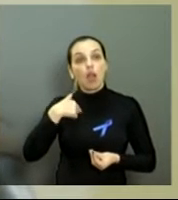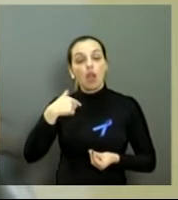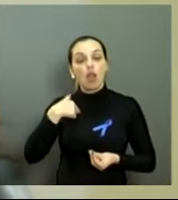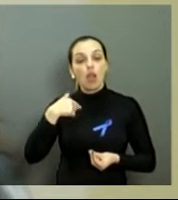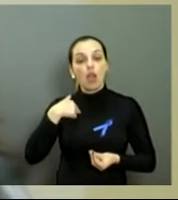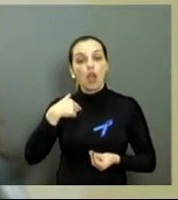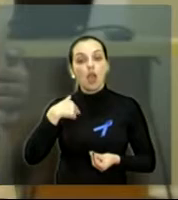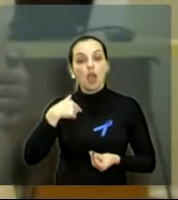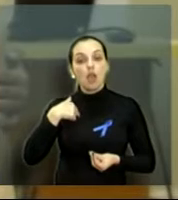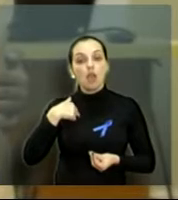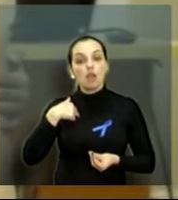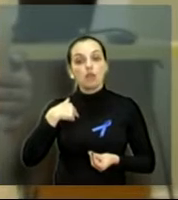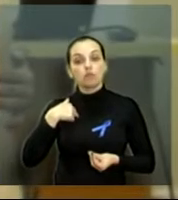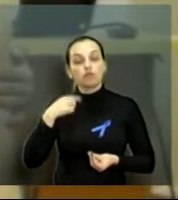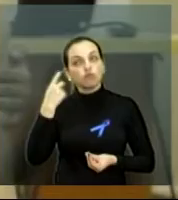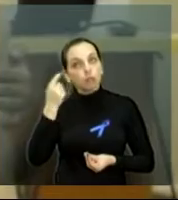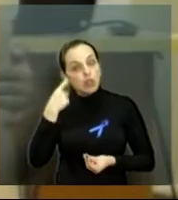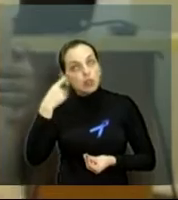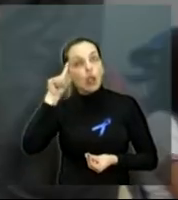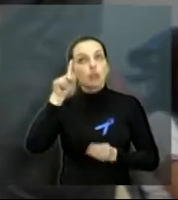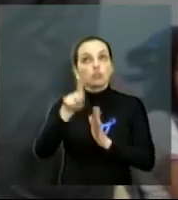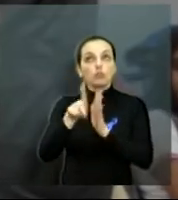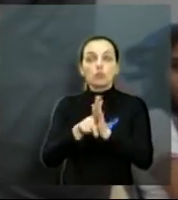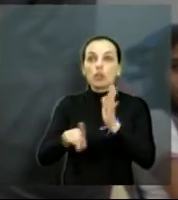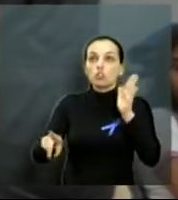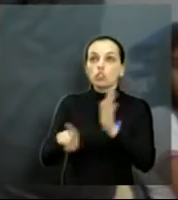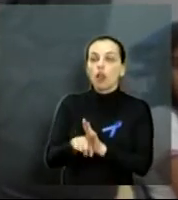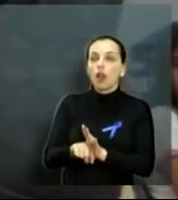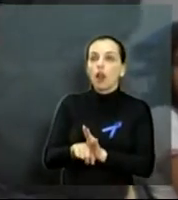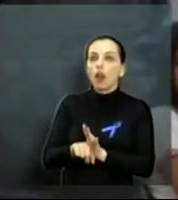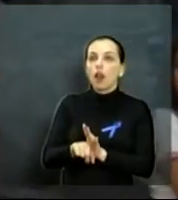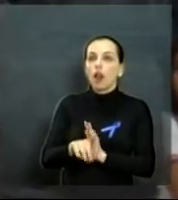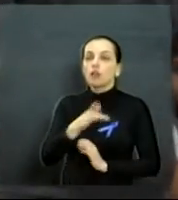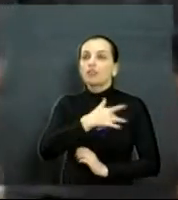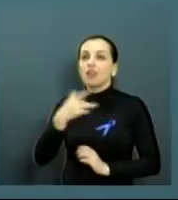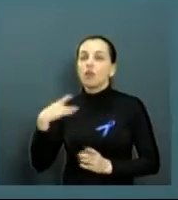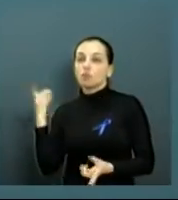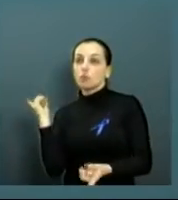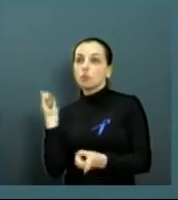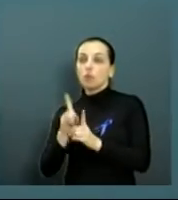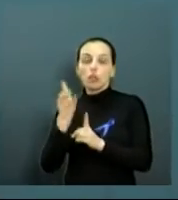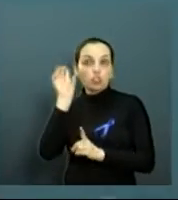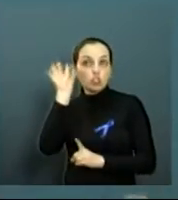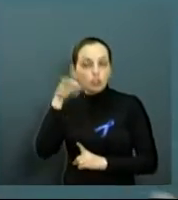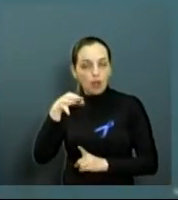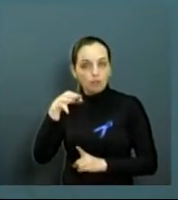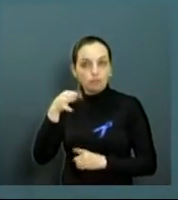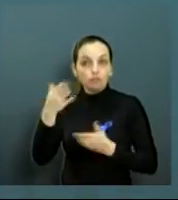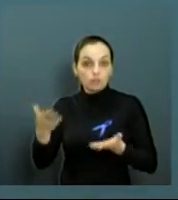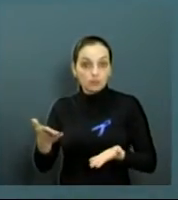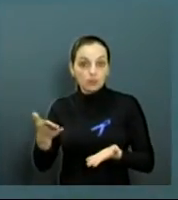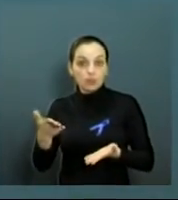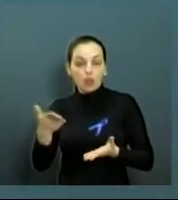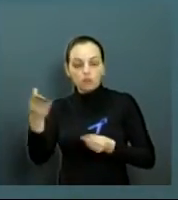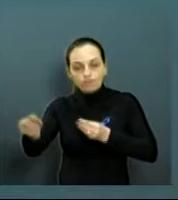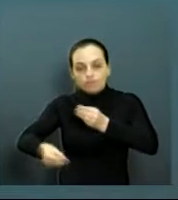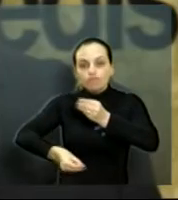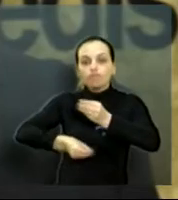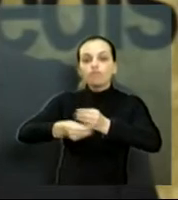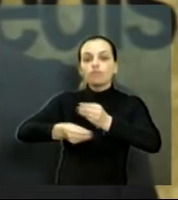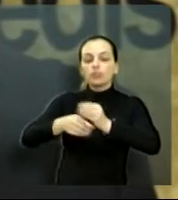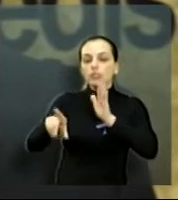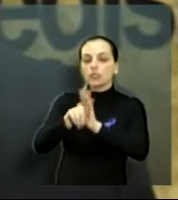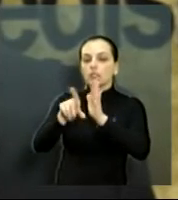com um projeto de lei da semana de incentivo à prática de primeiros socorros. Isso que veio agregar a essa lei